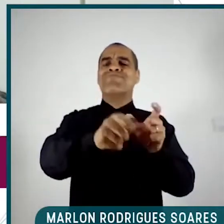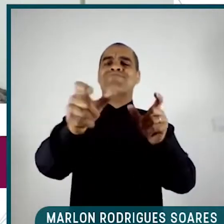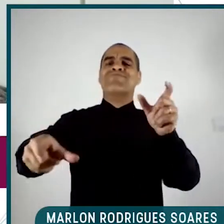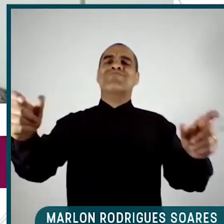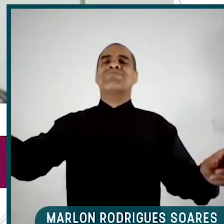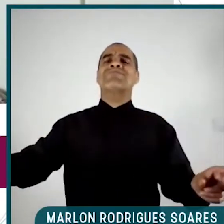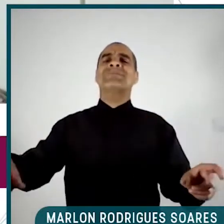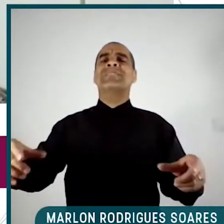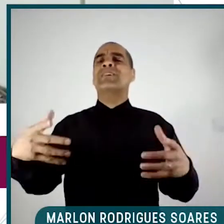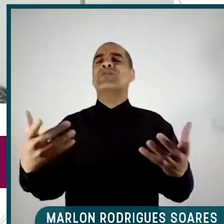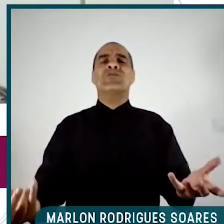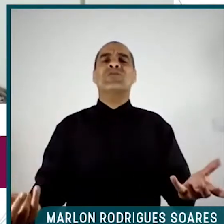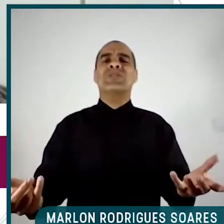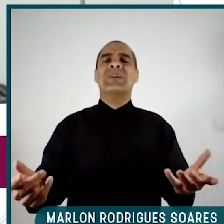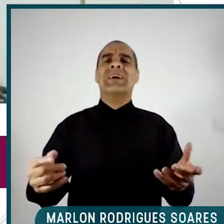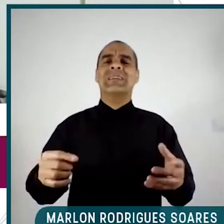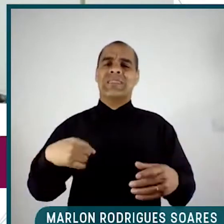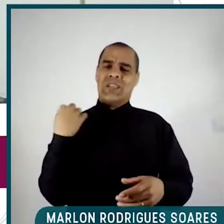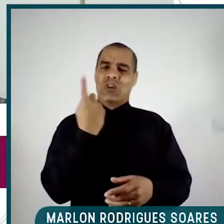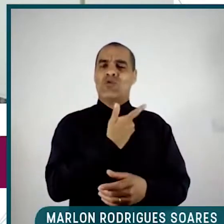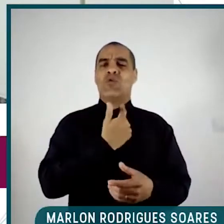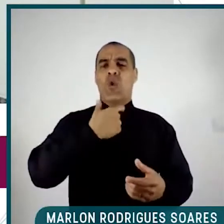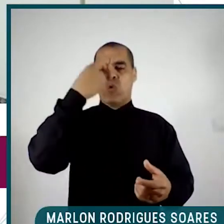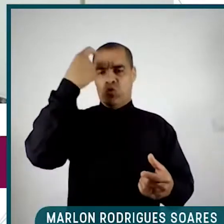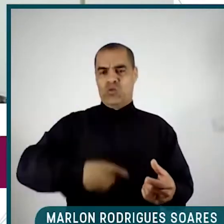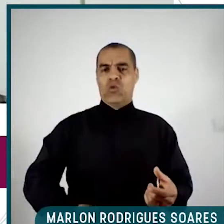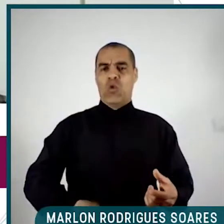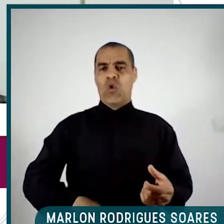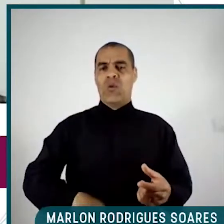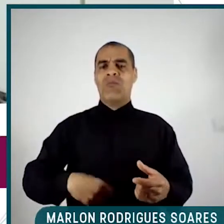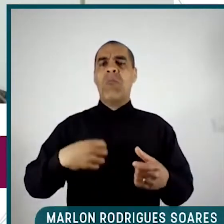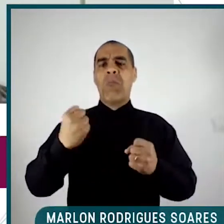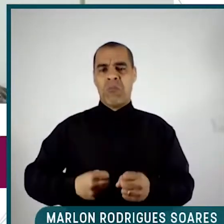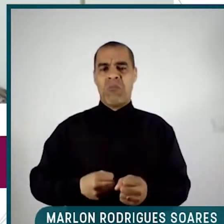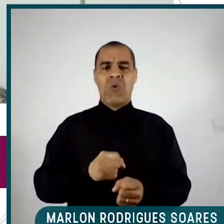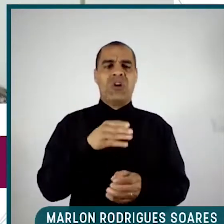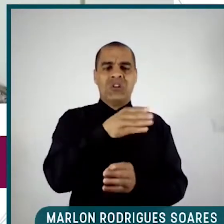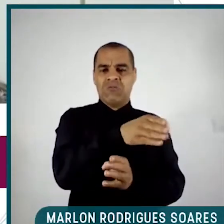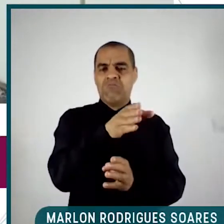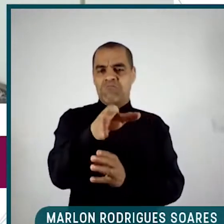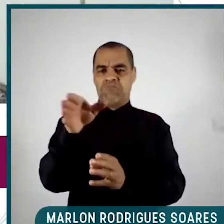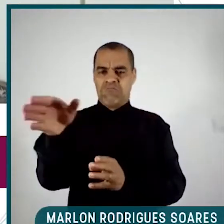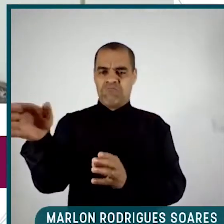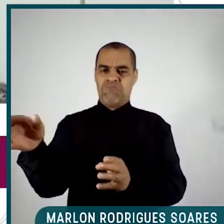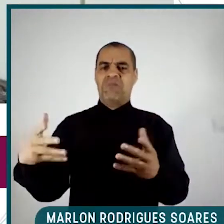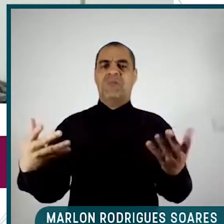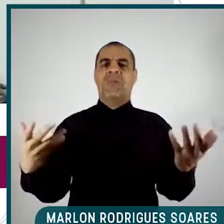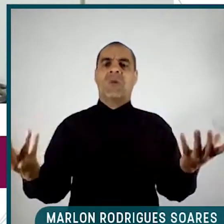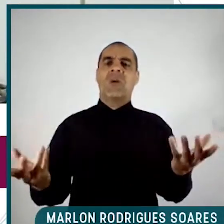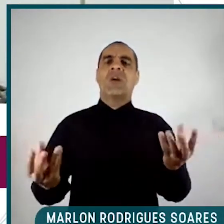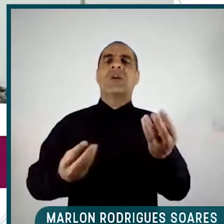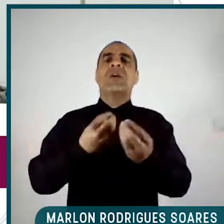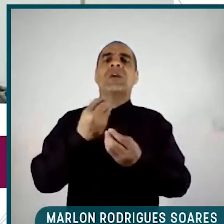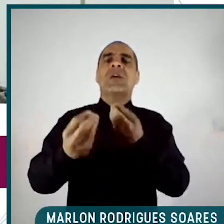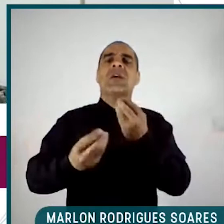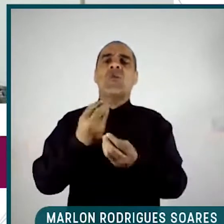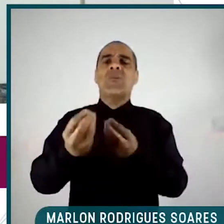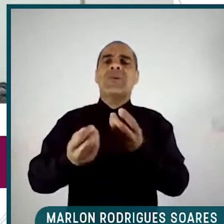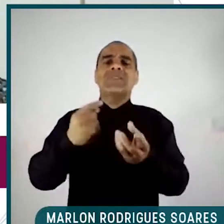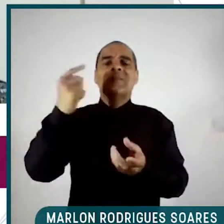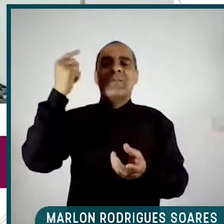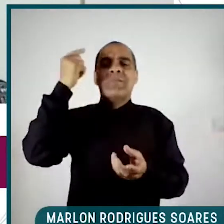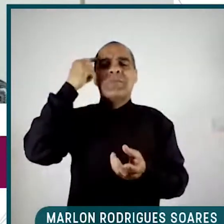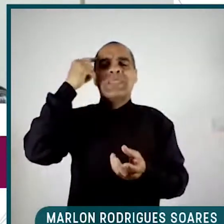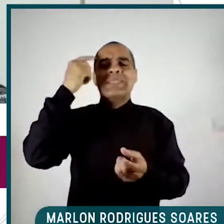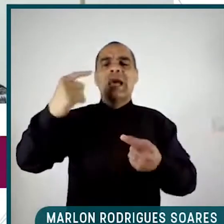Será que os nossos corpos poderão estar nesses lugares? E de que forma a gente vai ter que, então, pensar a